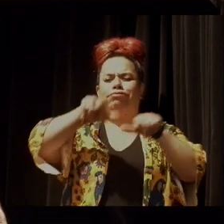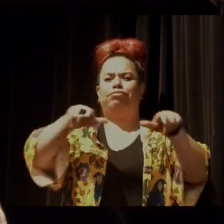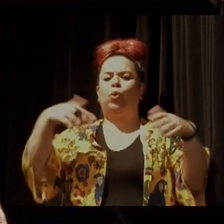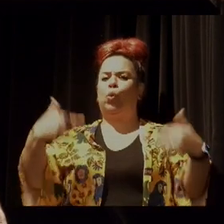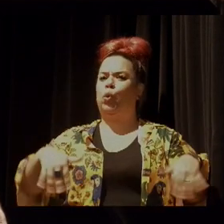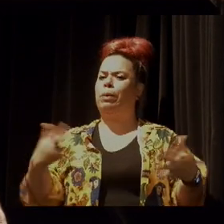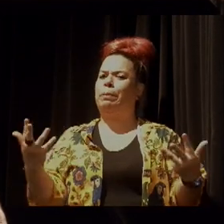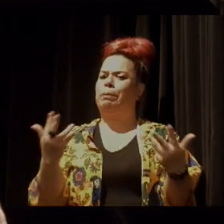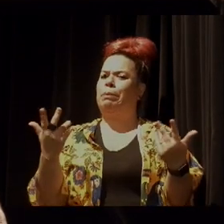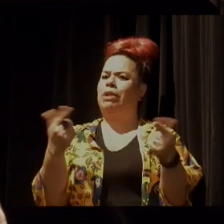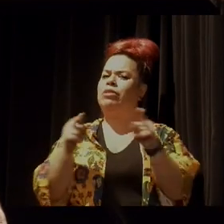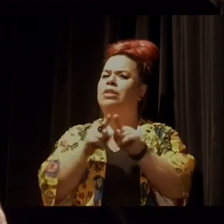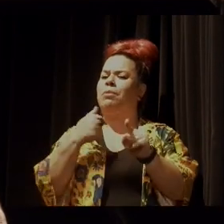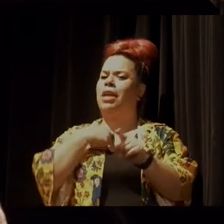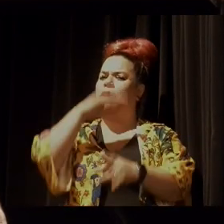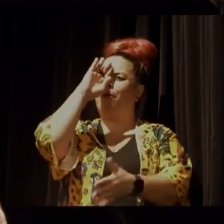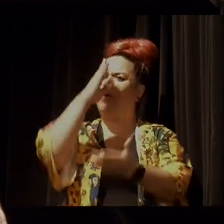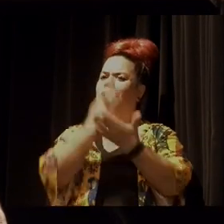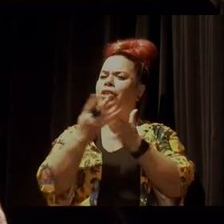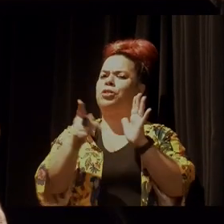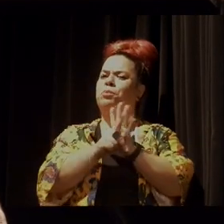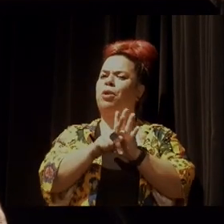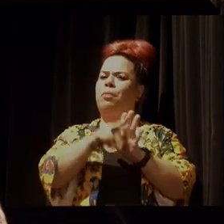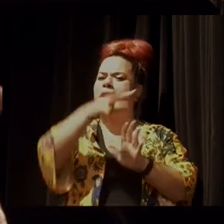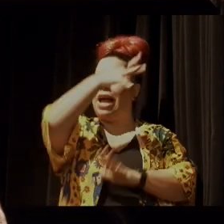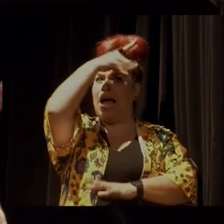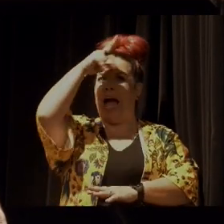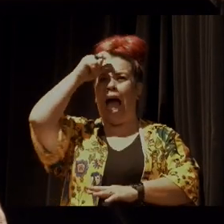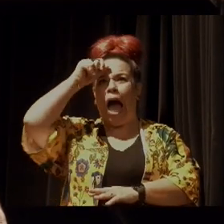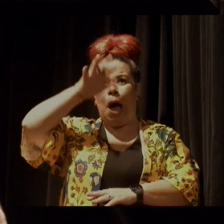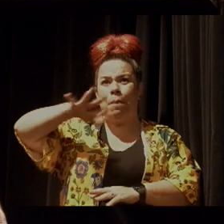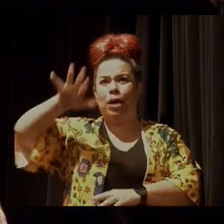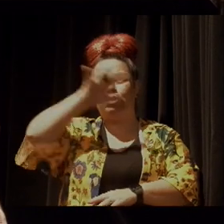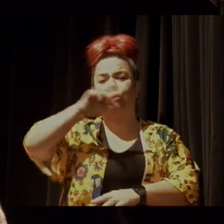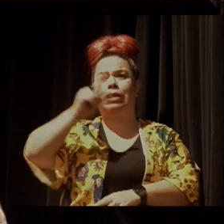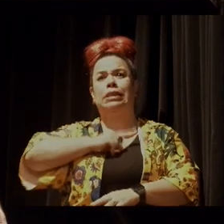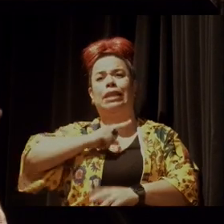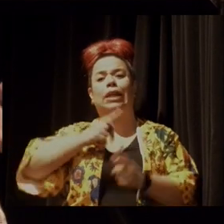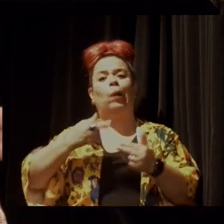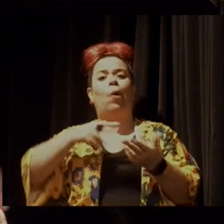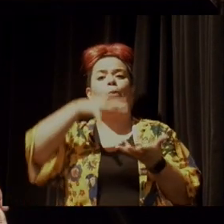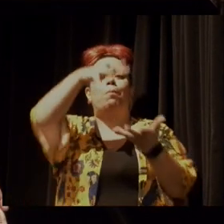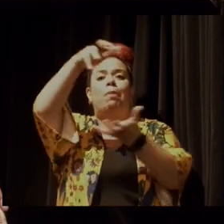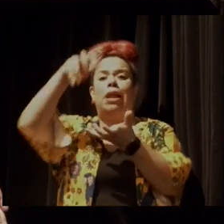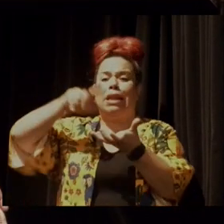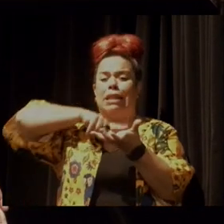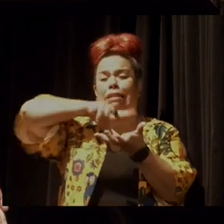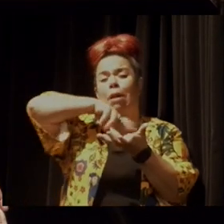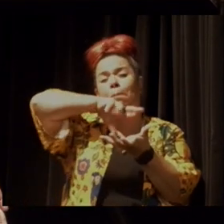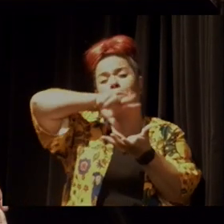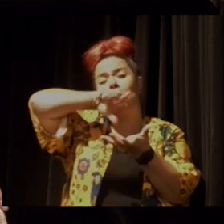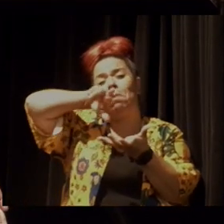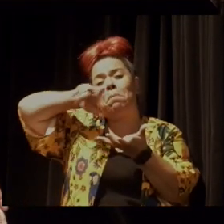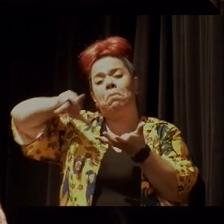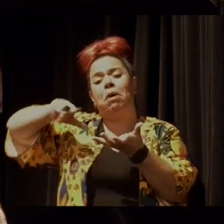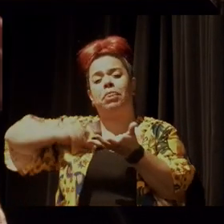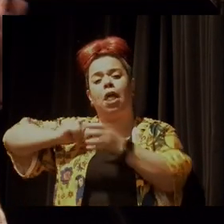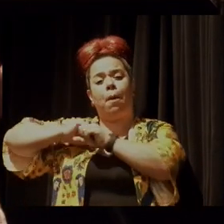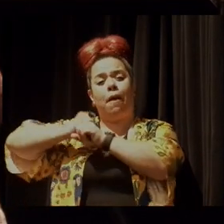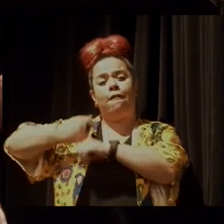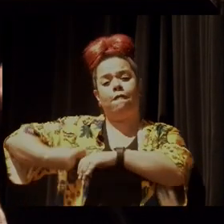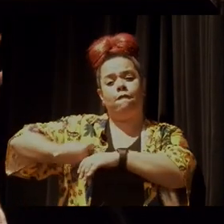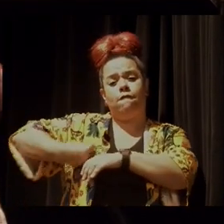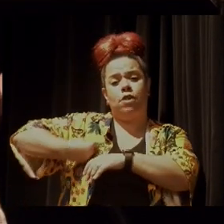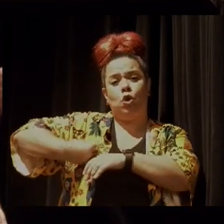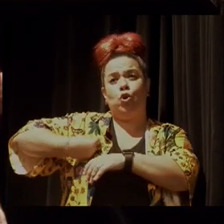Amazônia deve ser um planeta dos mais sócio-biodiversos, aliás,